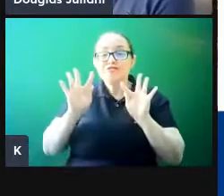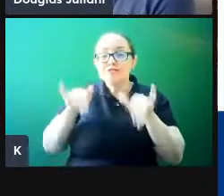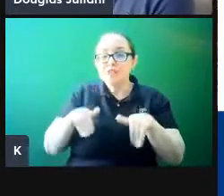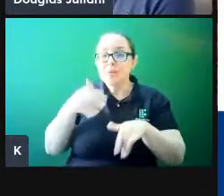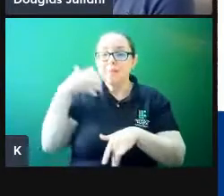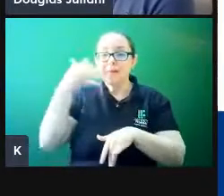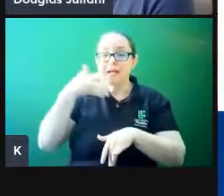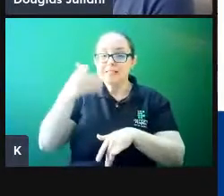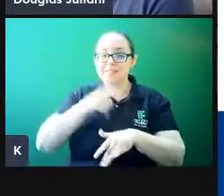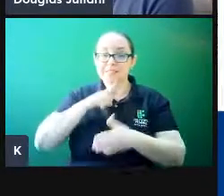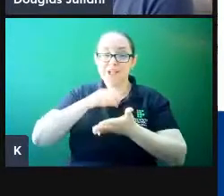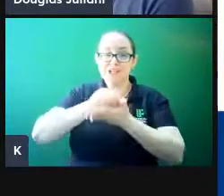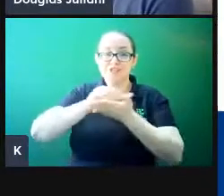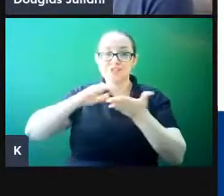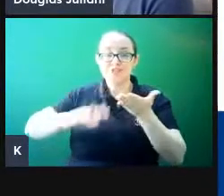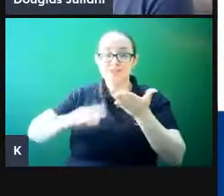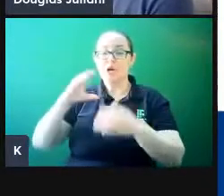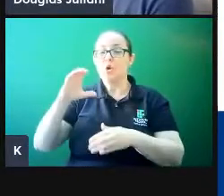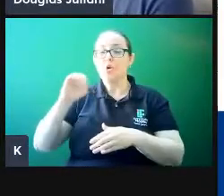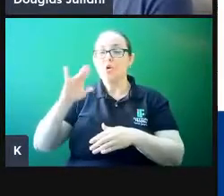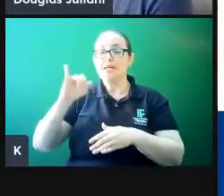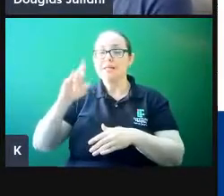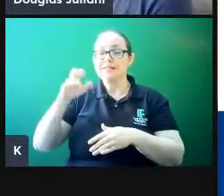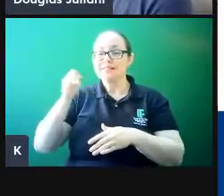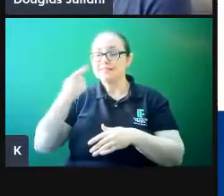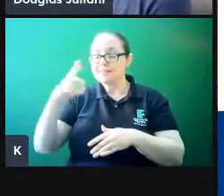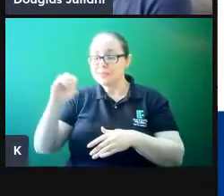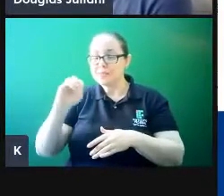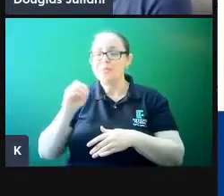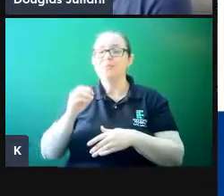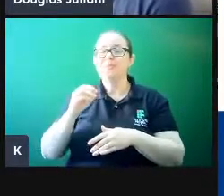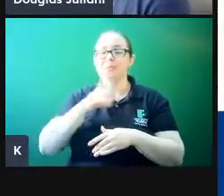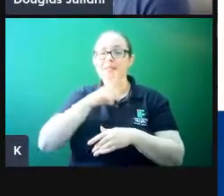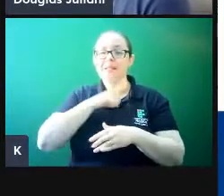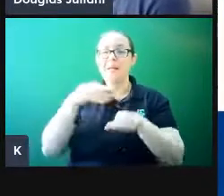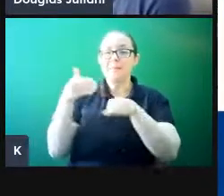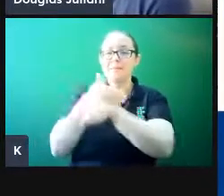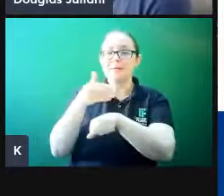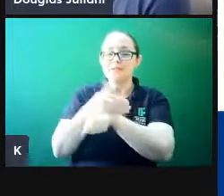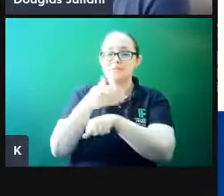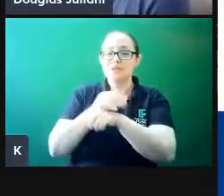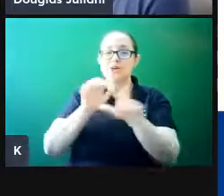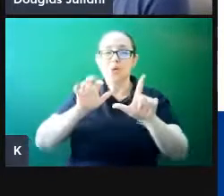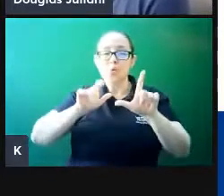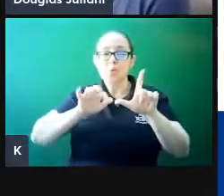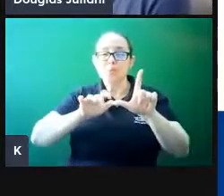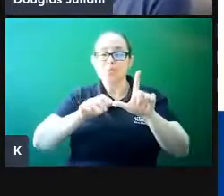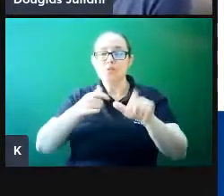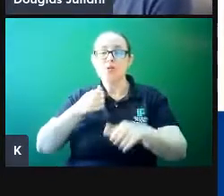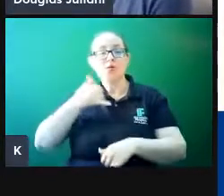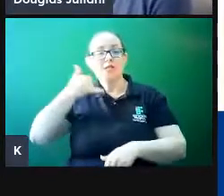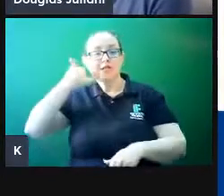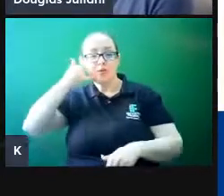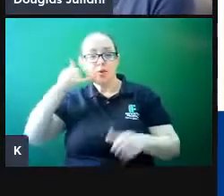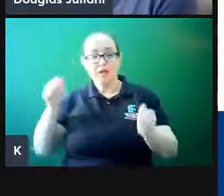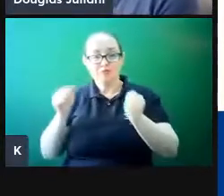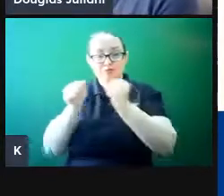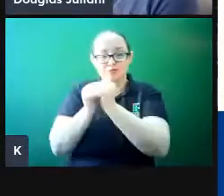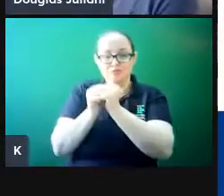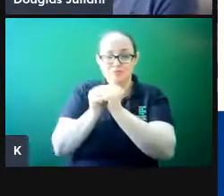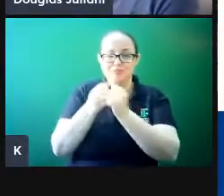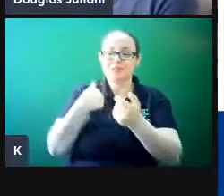a gente vai fazer uma atividade, uma cocriação e se possível participar por meio do computador junto com o celular, se não, está tudo bem.